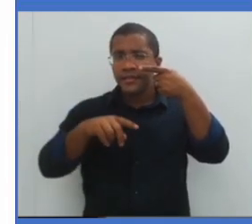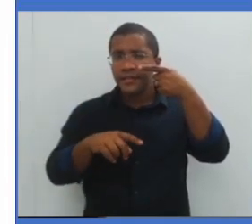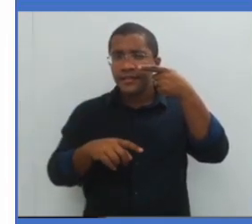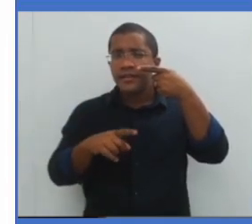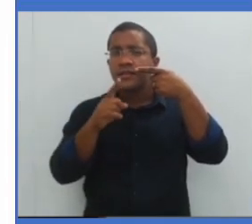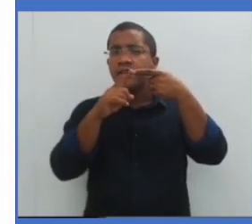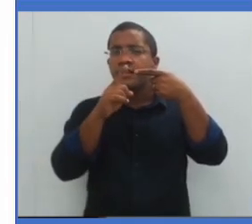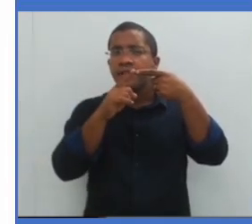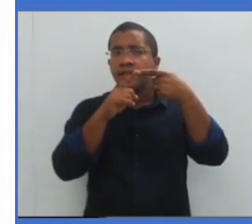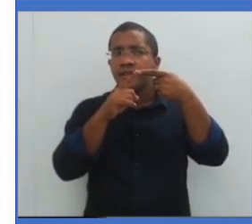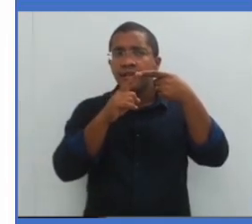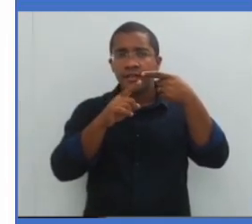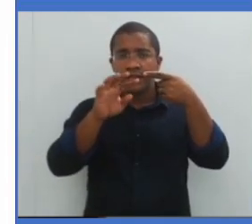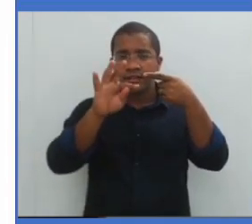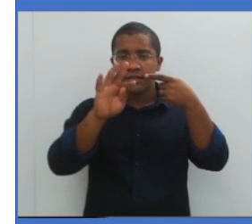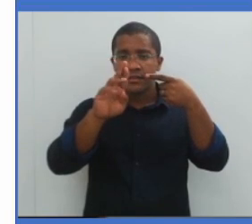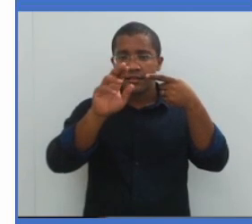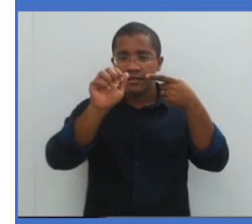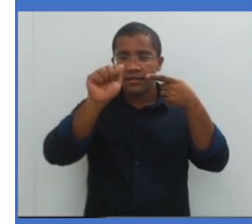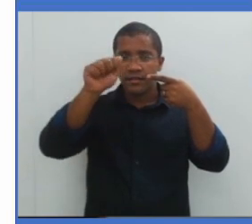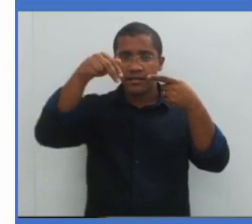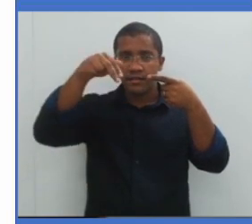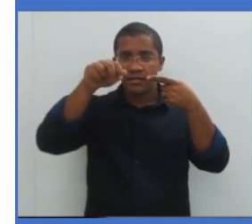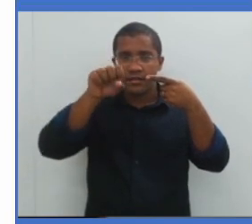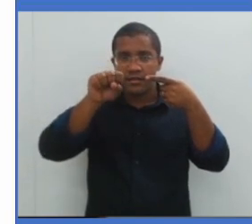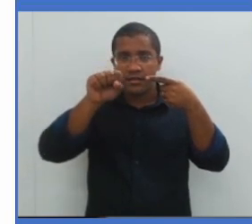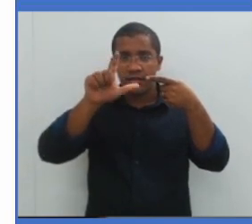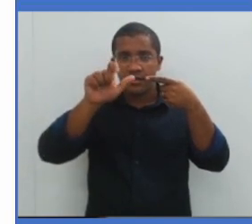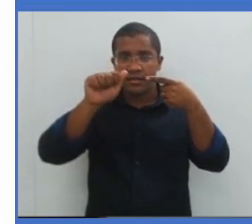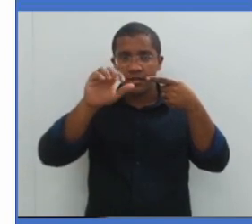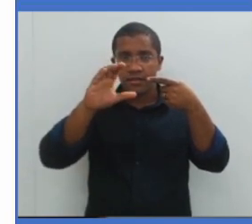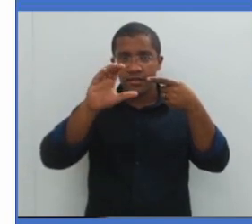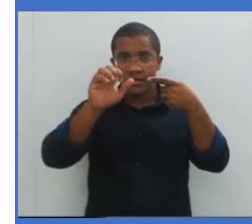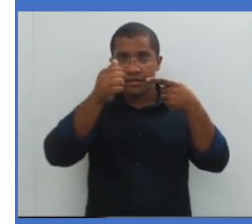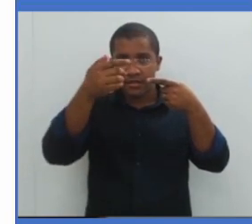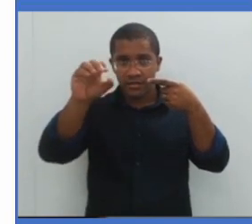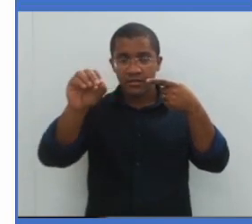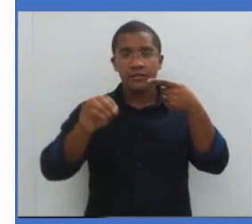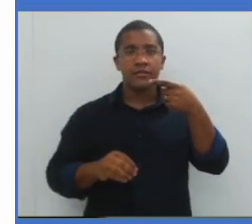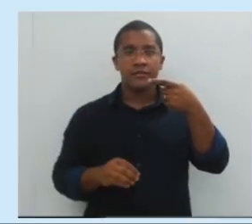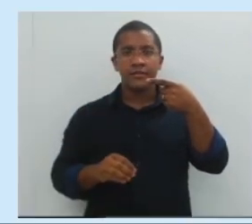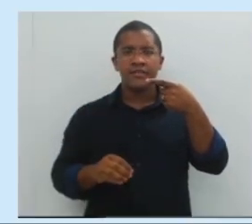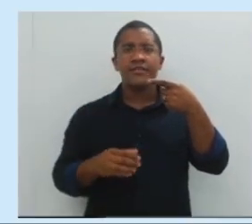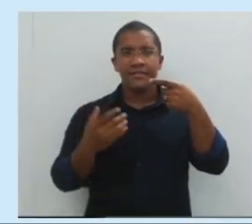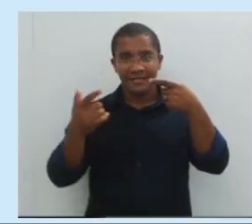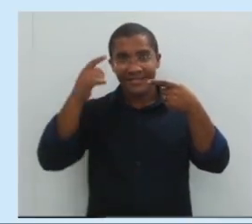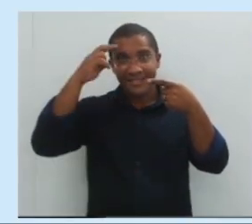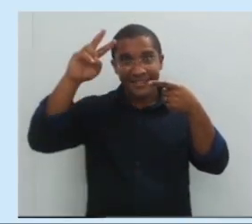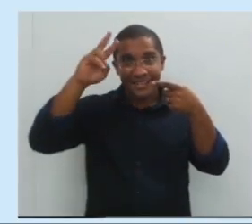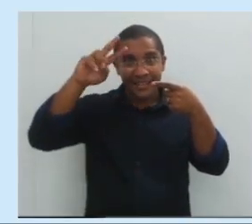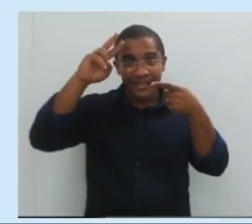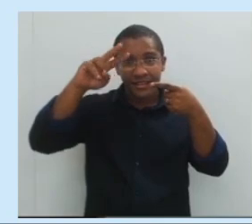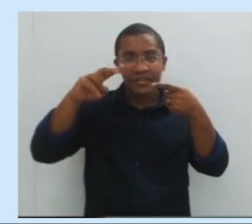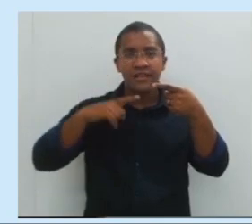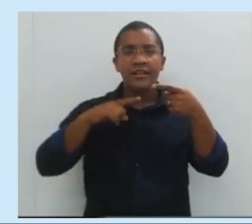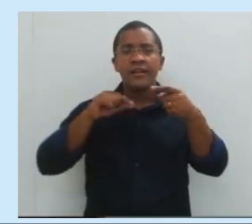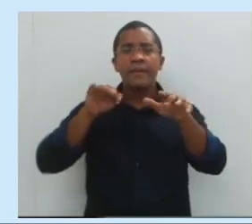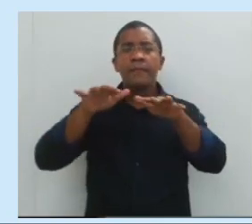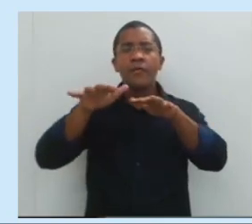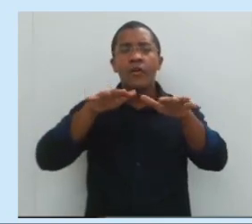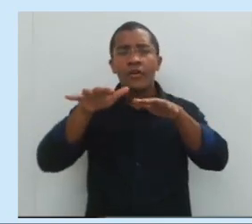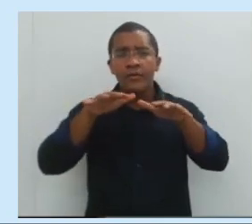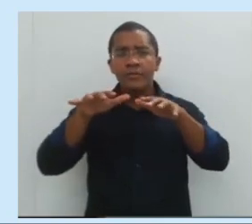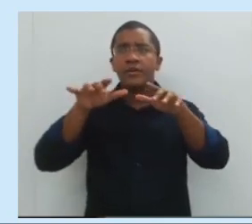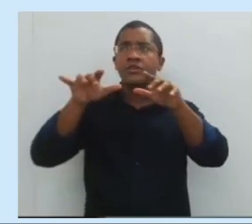é um movimento chamado de translação. Translado, um movimento